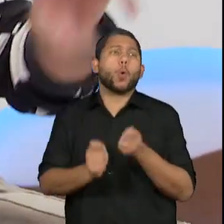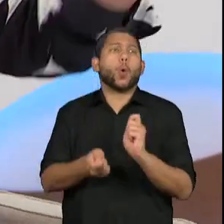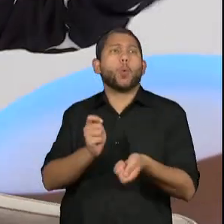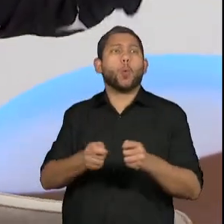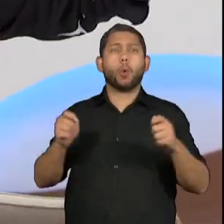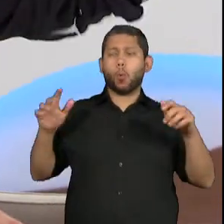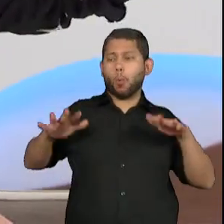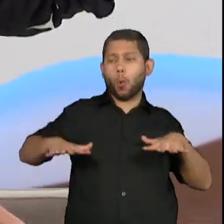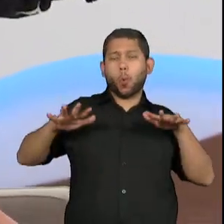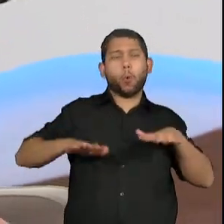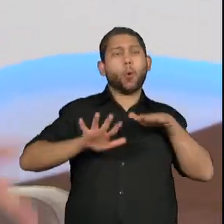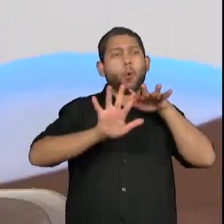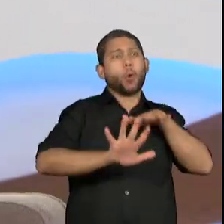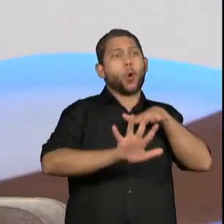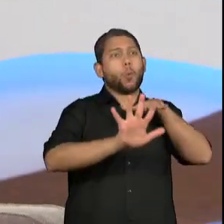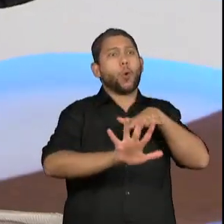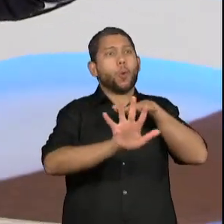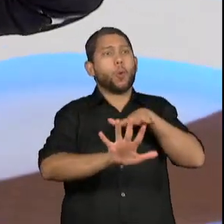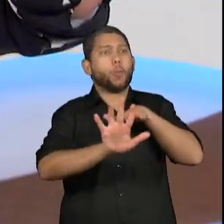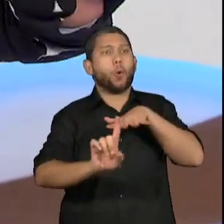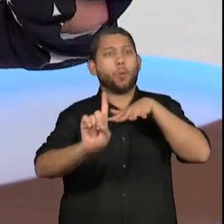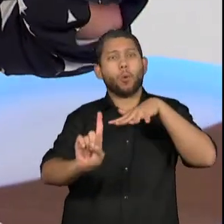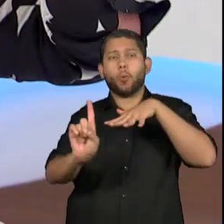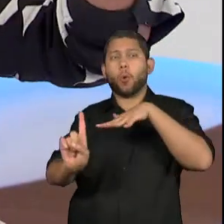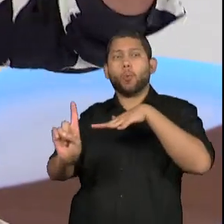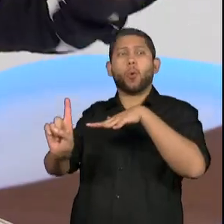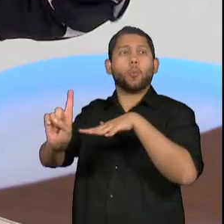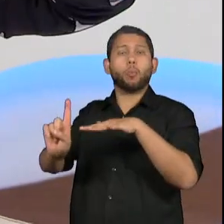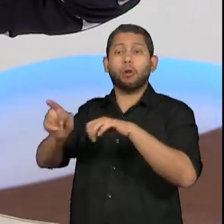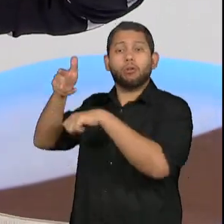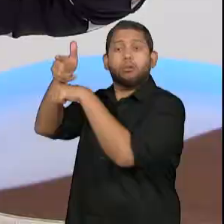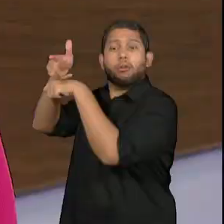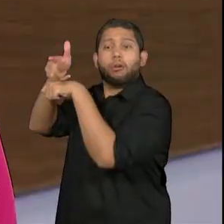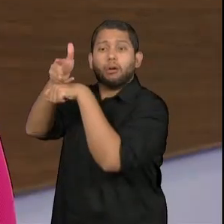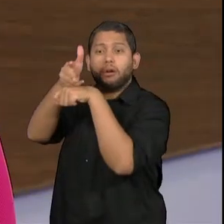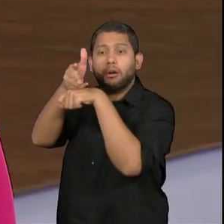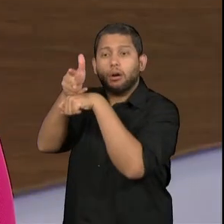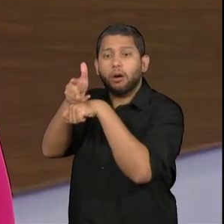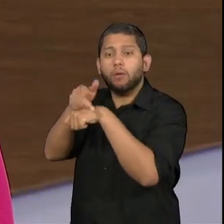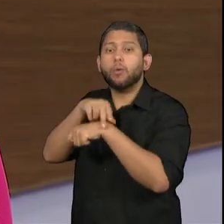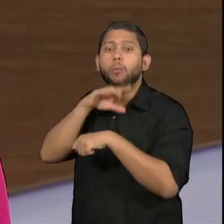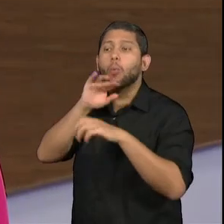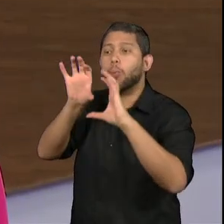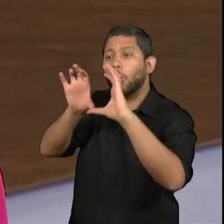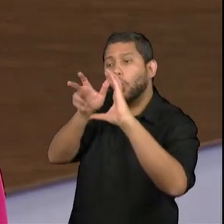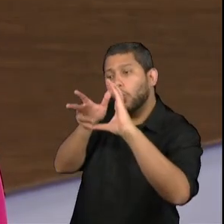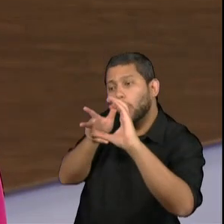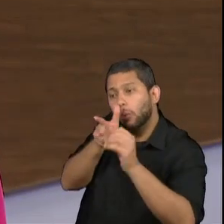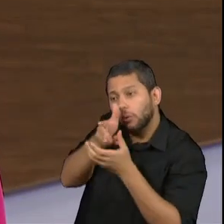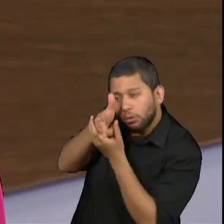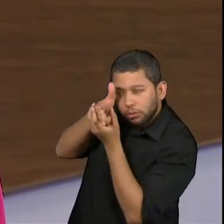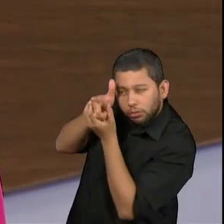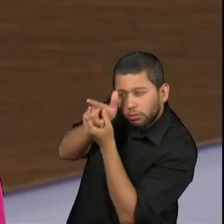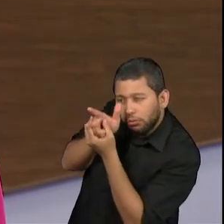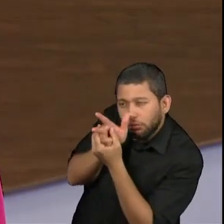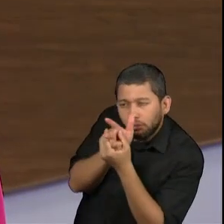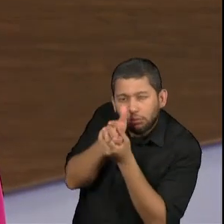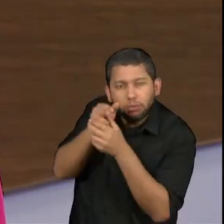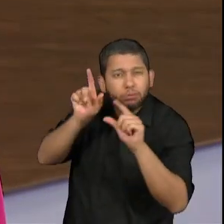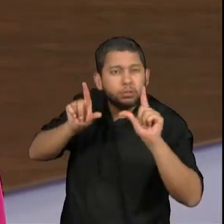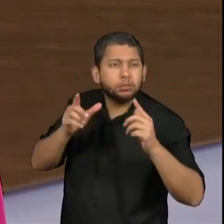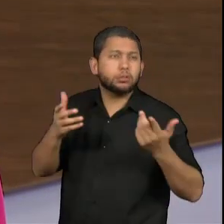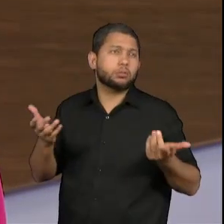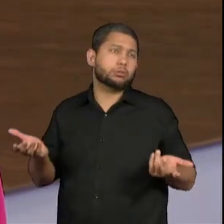e o cara que vai gravar vai ter aquela preocupação de mostrar a bunda na televisão.